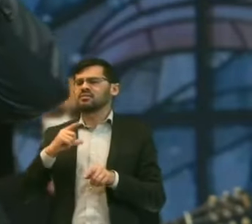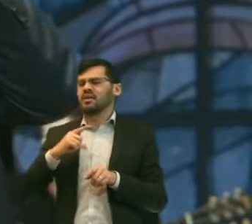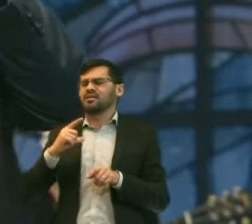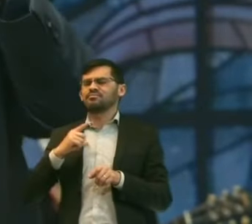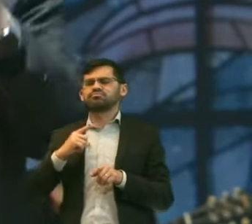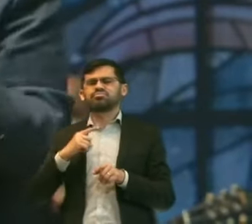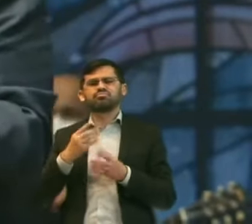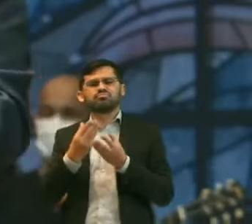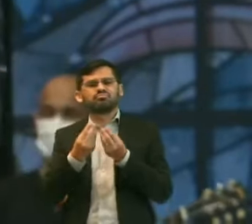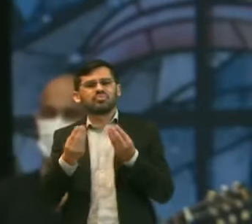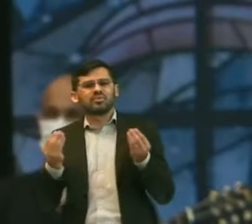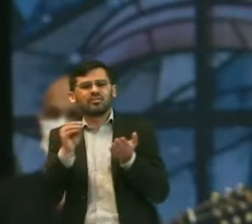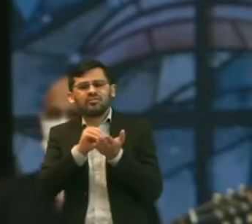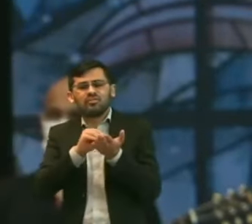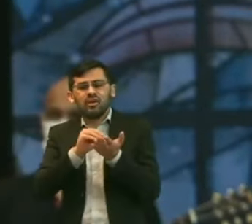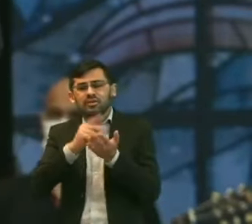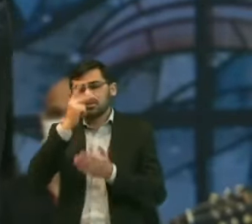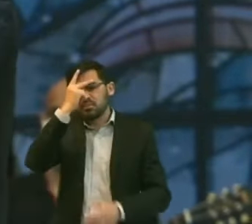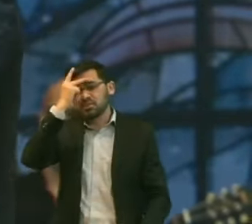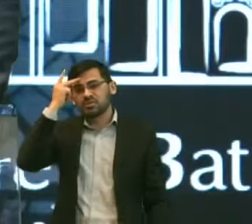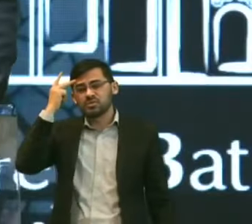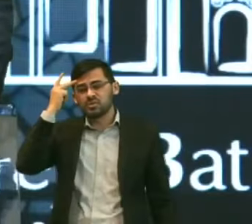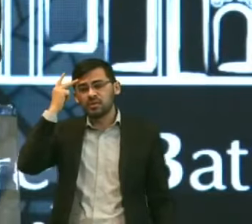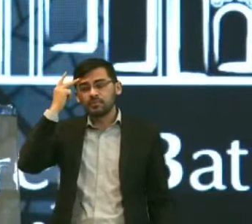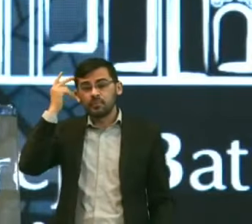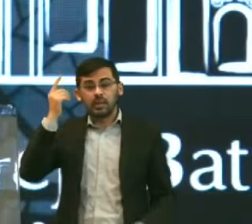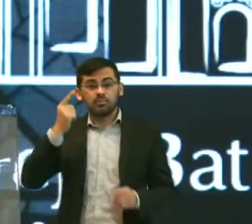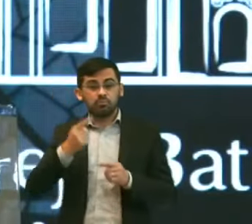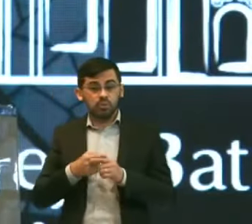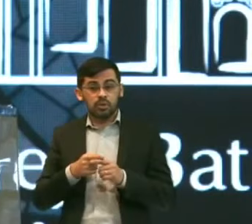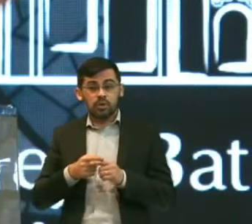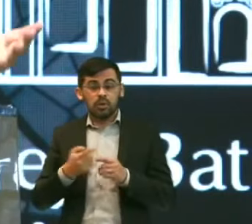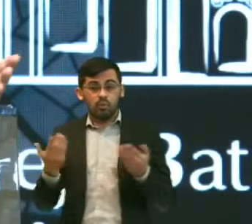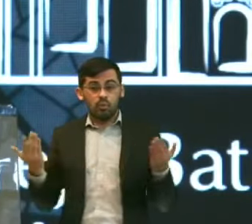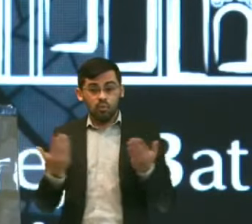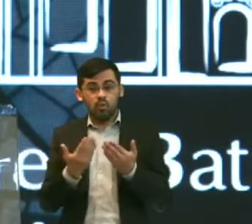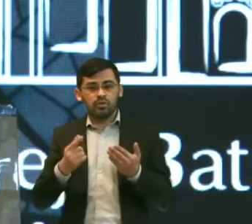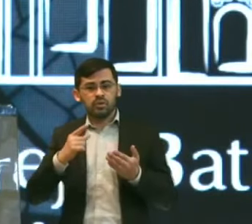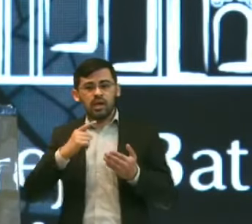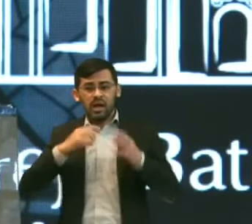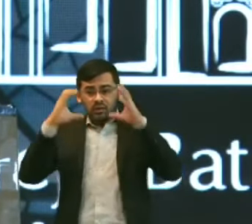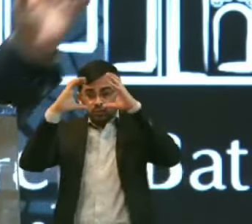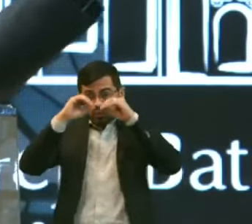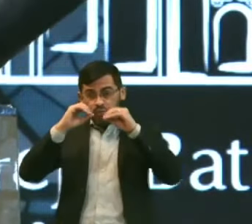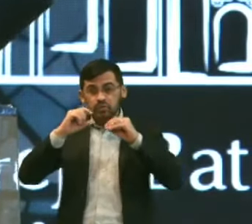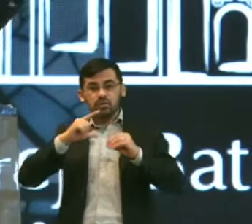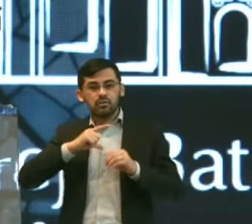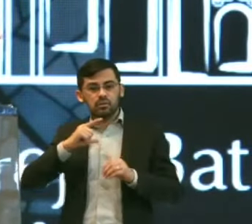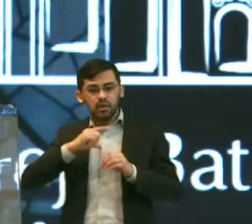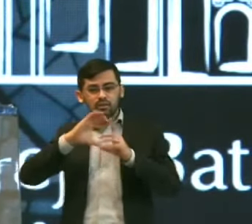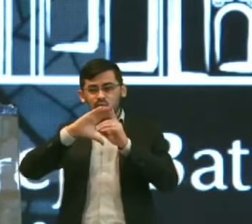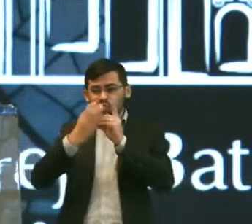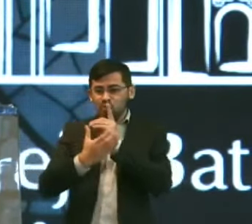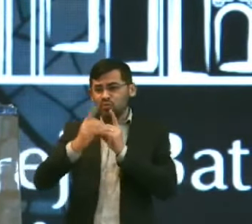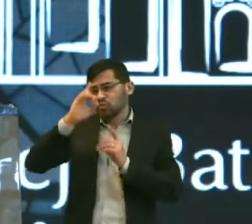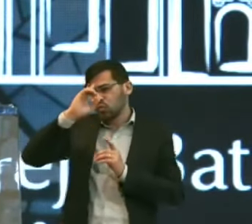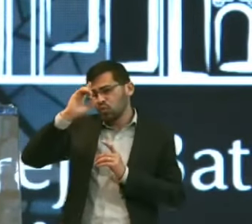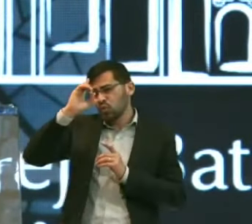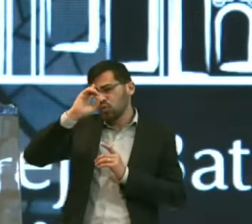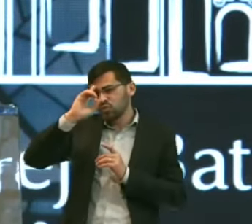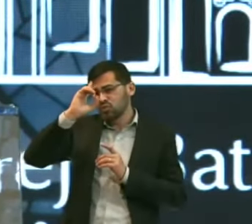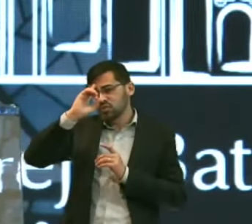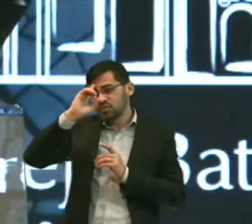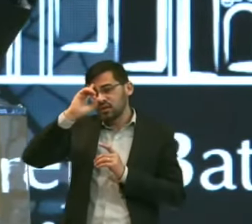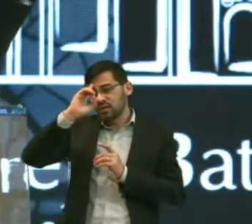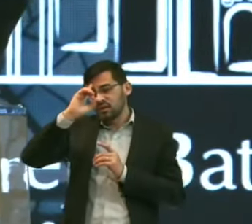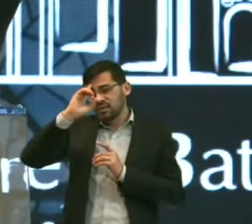tenho Um problema Porque Todas as Noites A gente Transmite um Monte de Coisa Aqui da Igreja Semana Passada Eu transmitimos Em